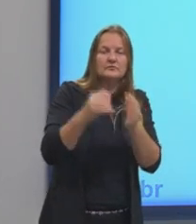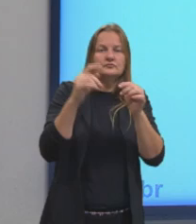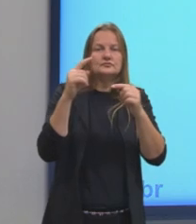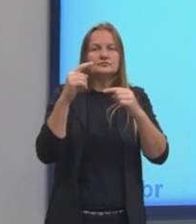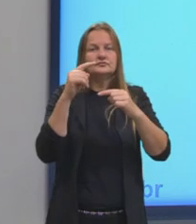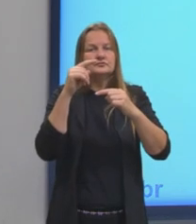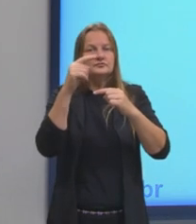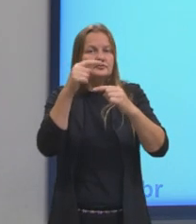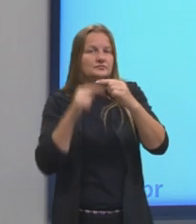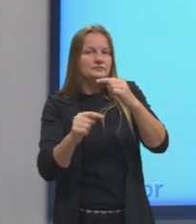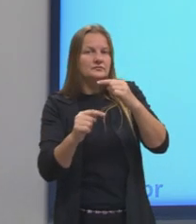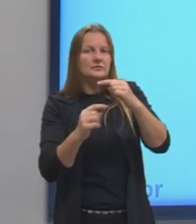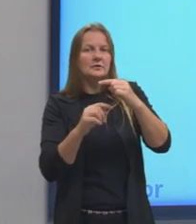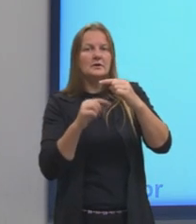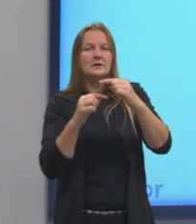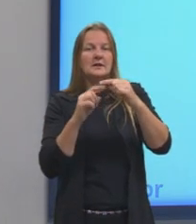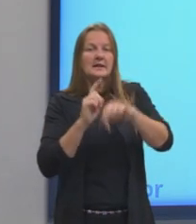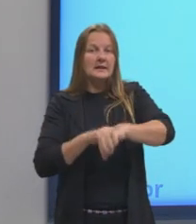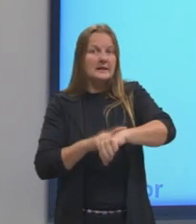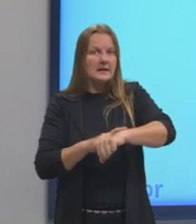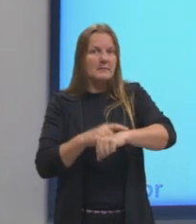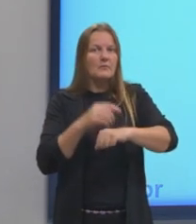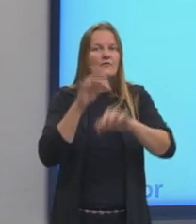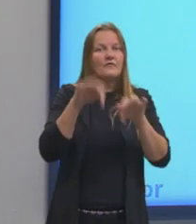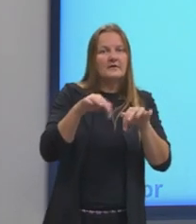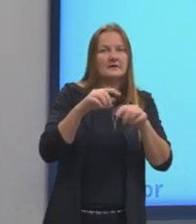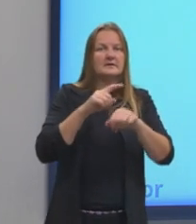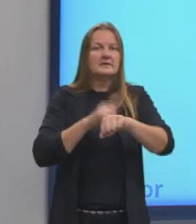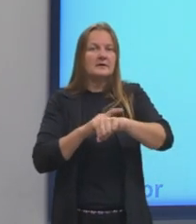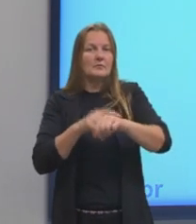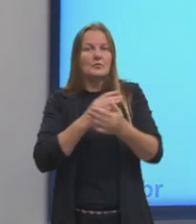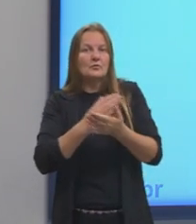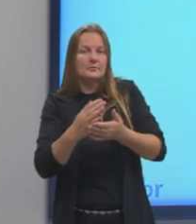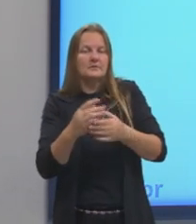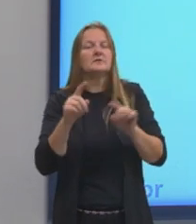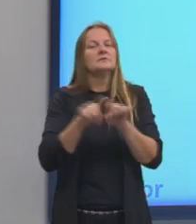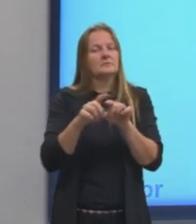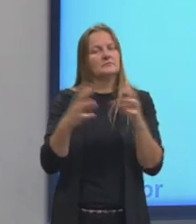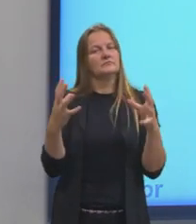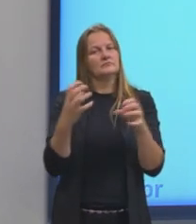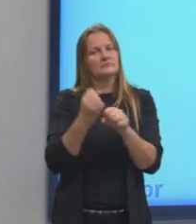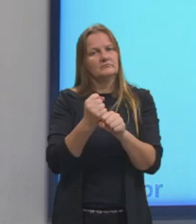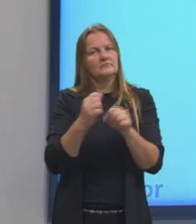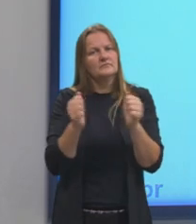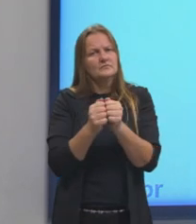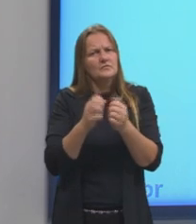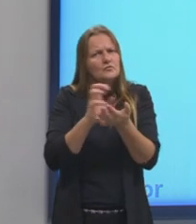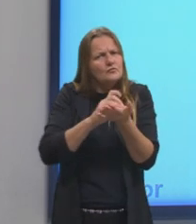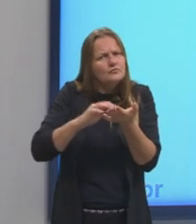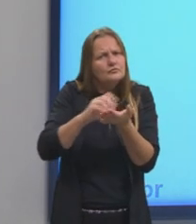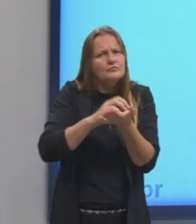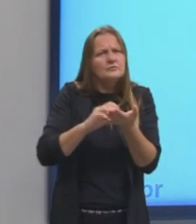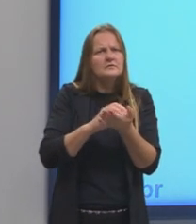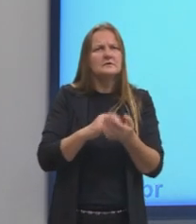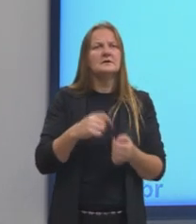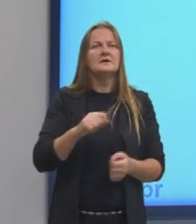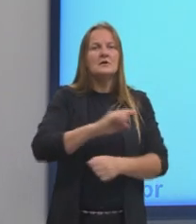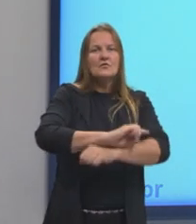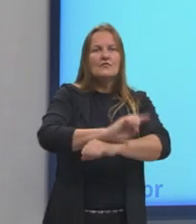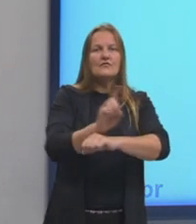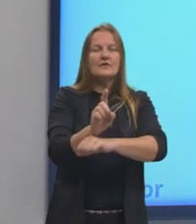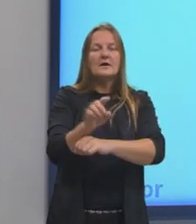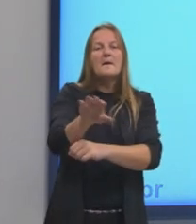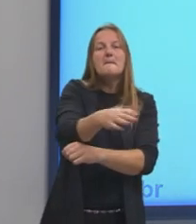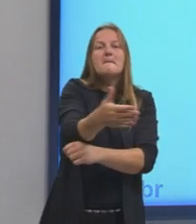tempo final menos o tempo inicial, como a gente falou antes. Então, às vezes, a gente utiliza esse símbolo de velocidade média.